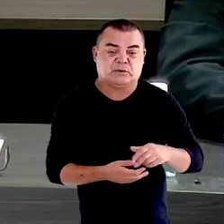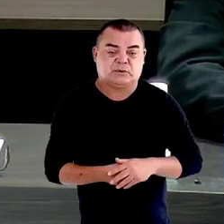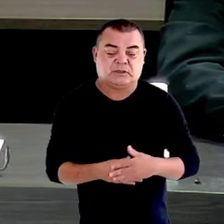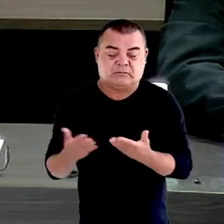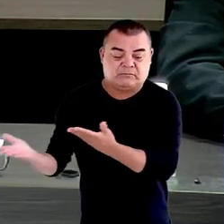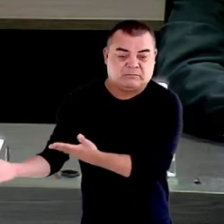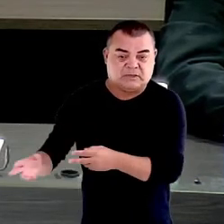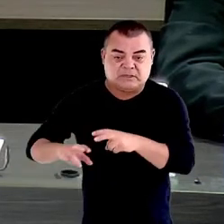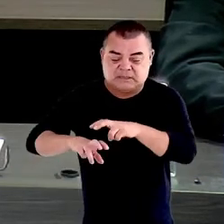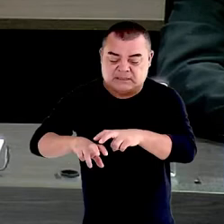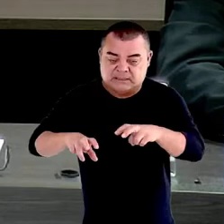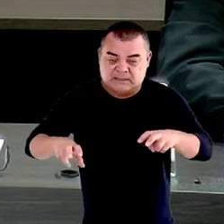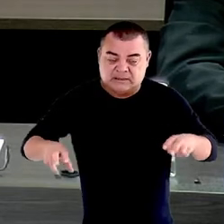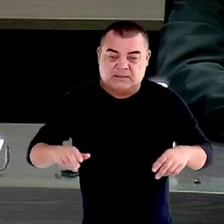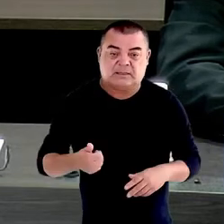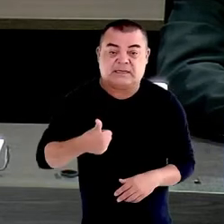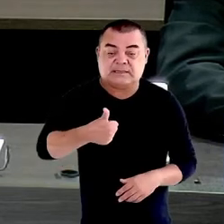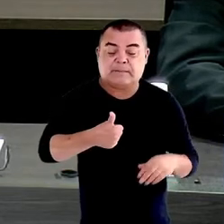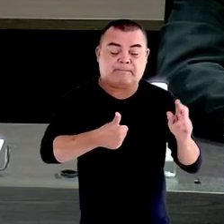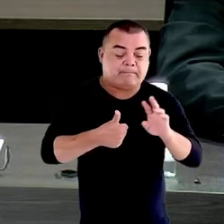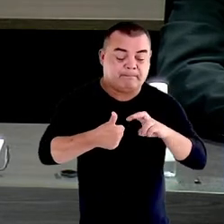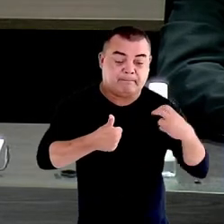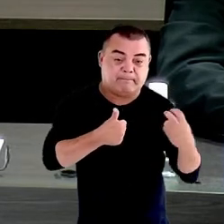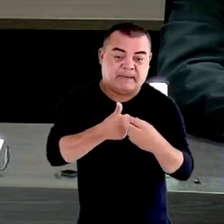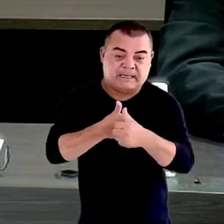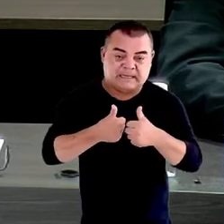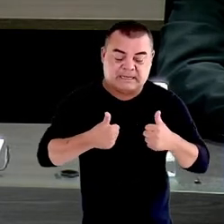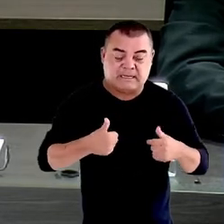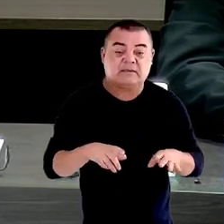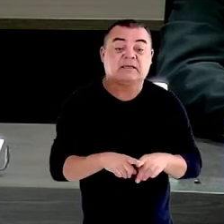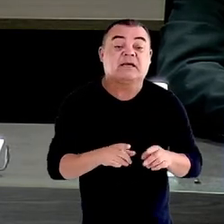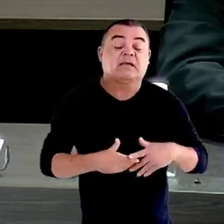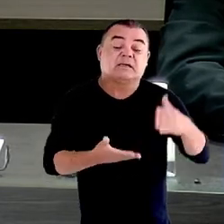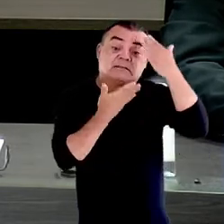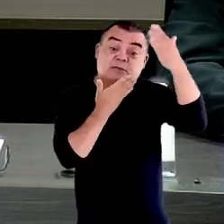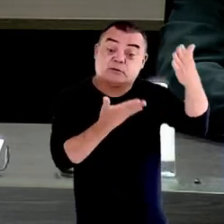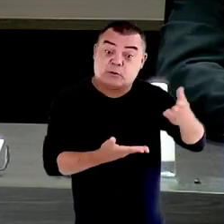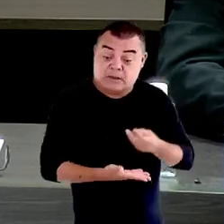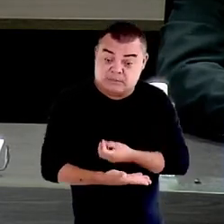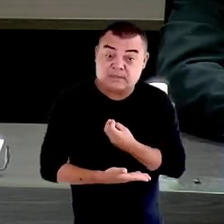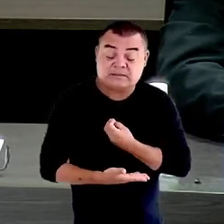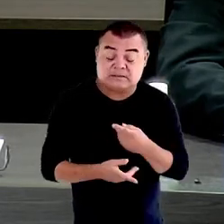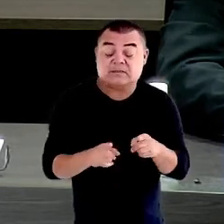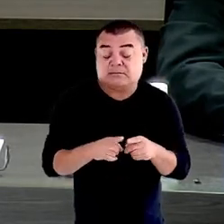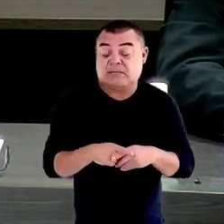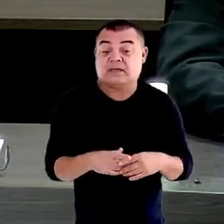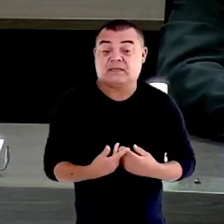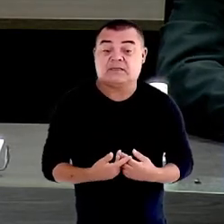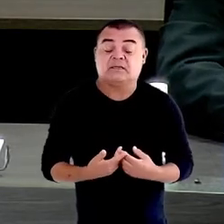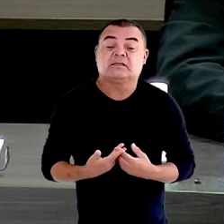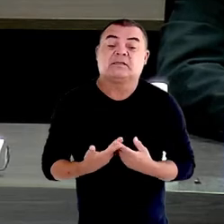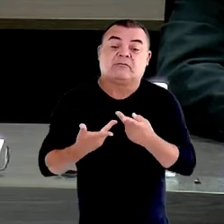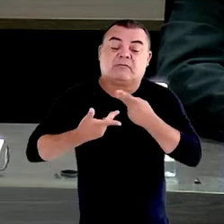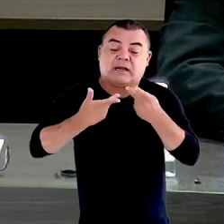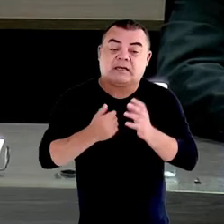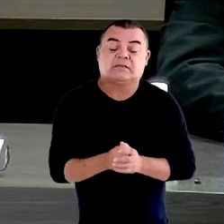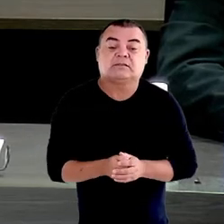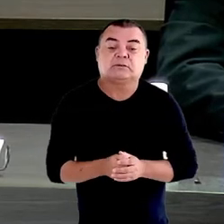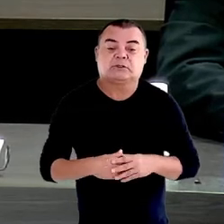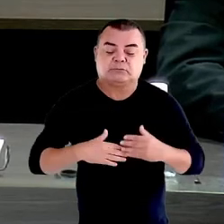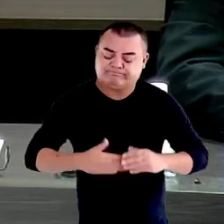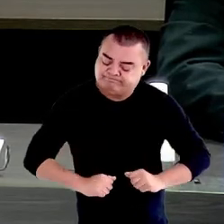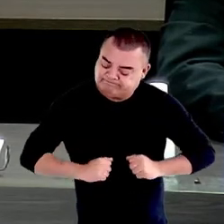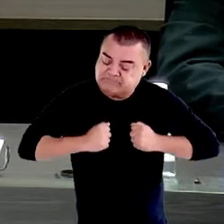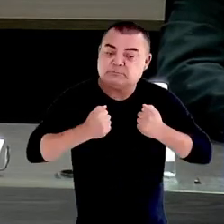plenário, agradecendo também a sua presença e, mais do que isso, ressaltando publicamente o empenho